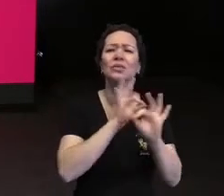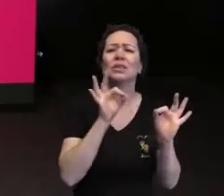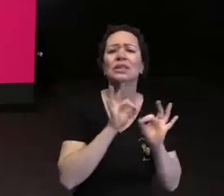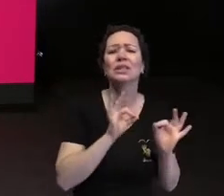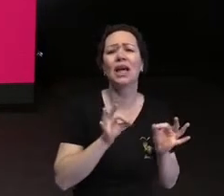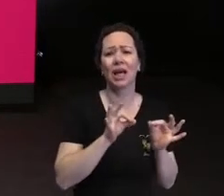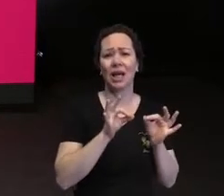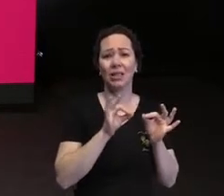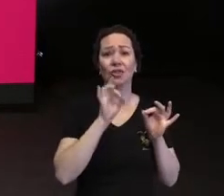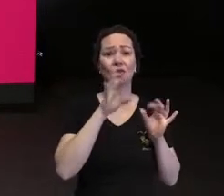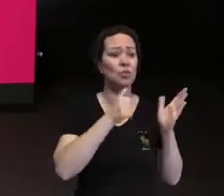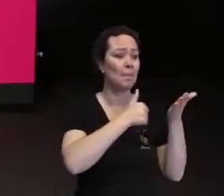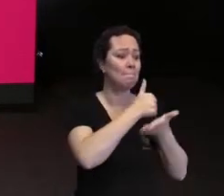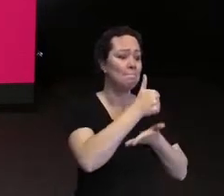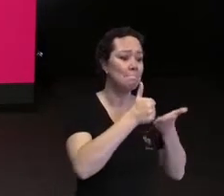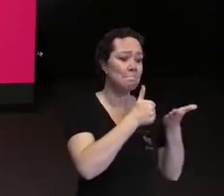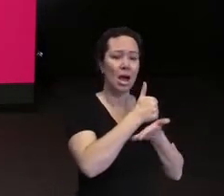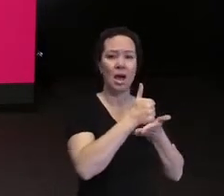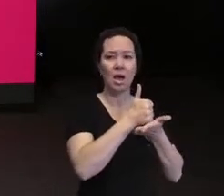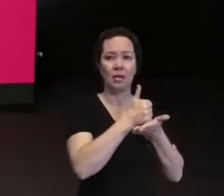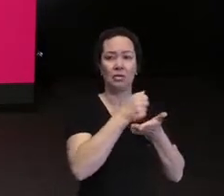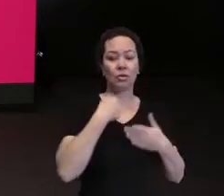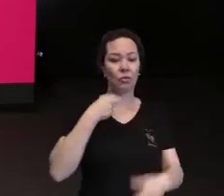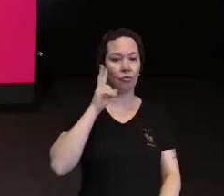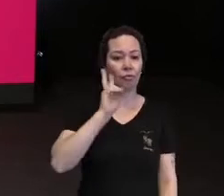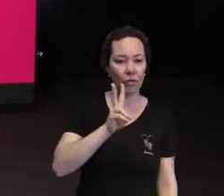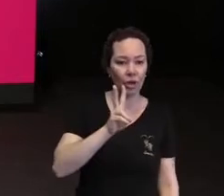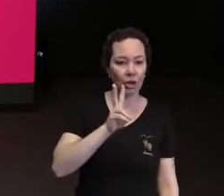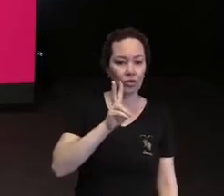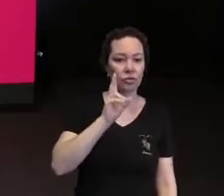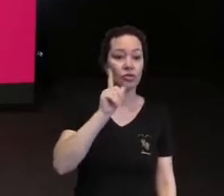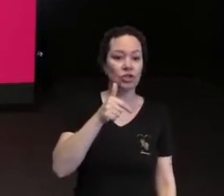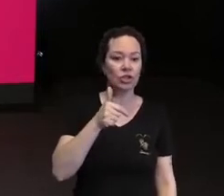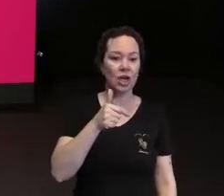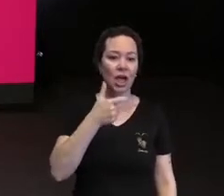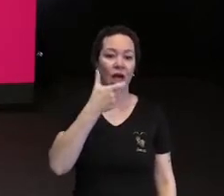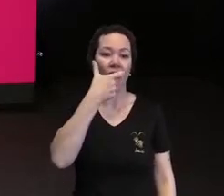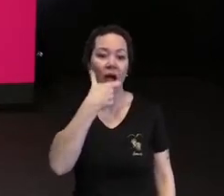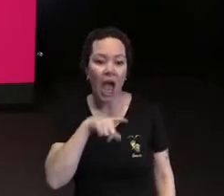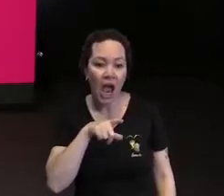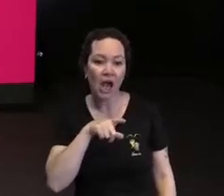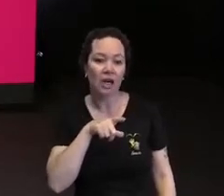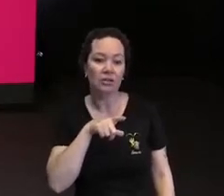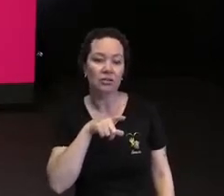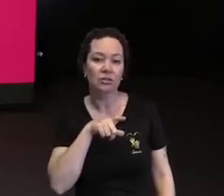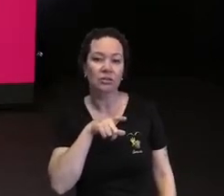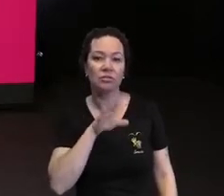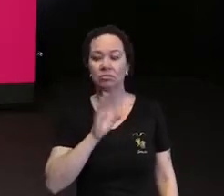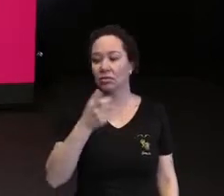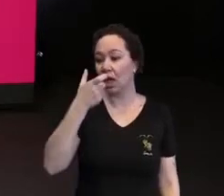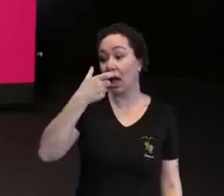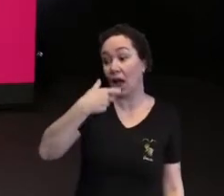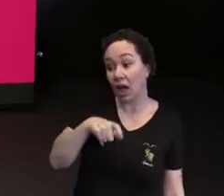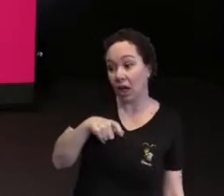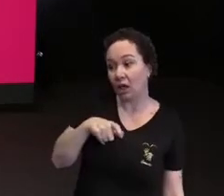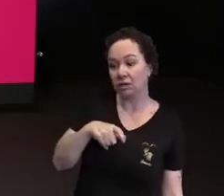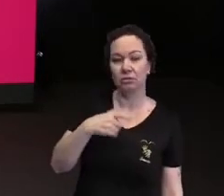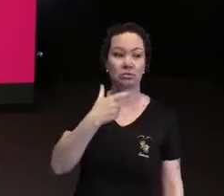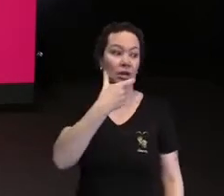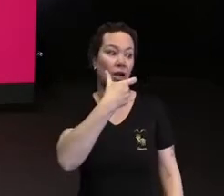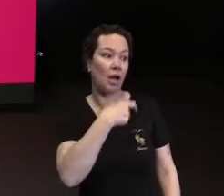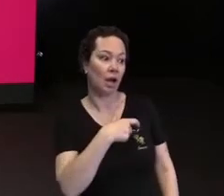dou um veredito. Eu pré-julgo o Rafael e pré-julgo toda a sua